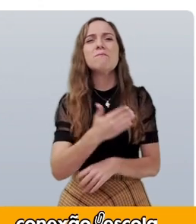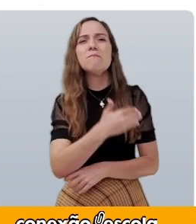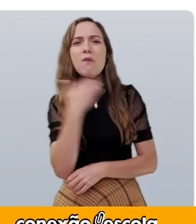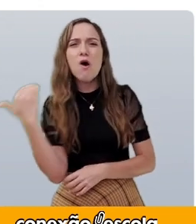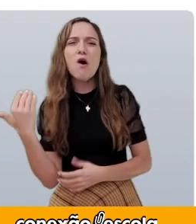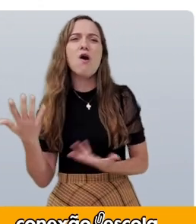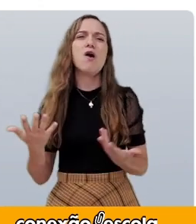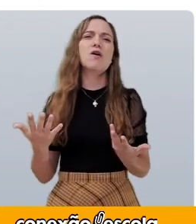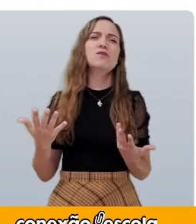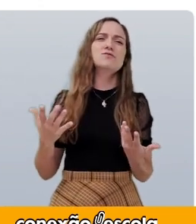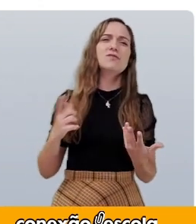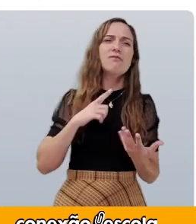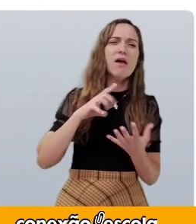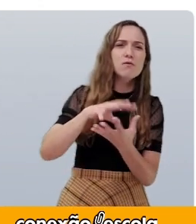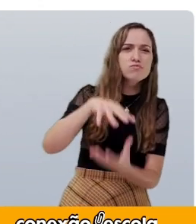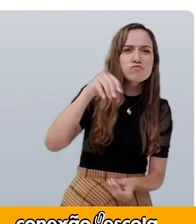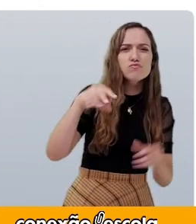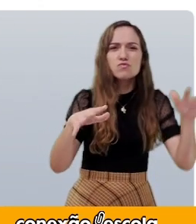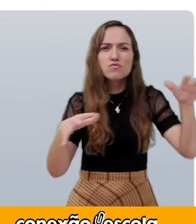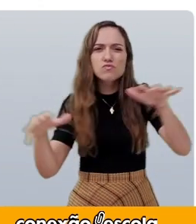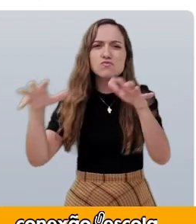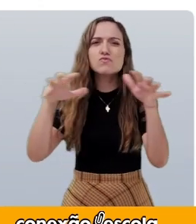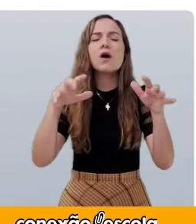fantasma e suspense.